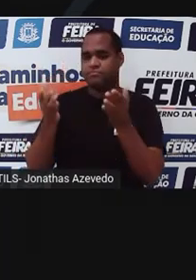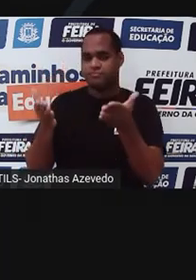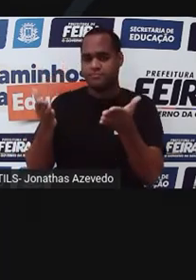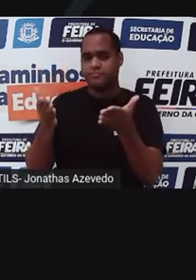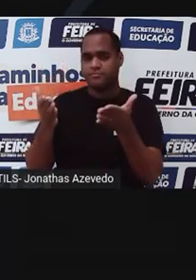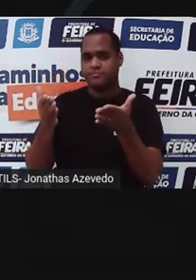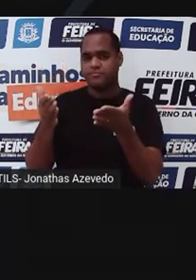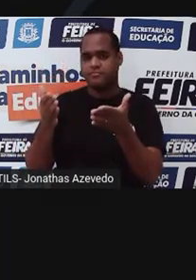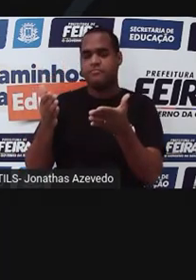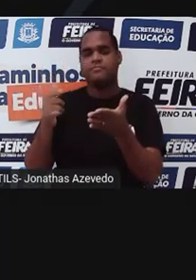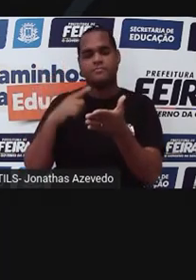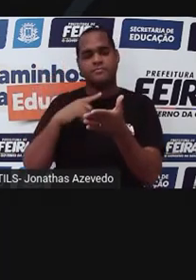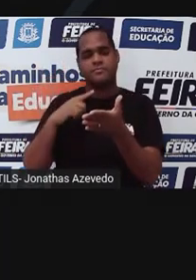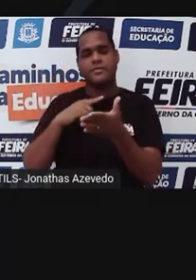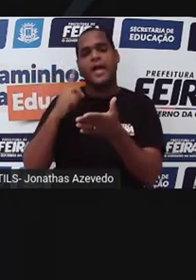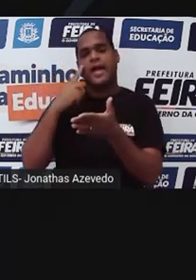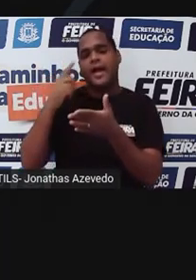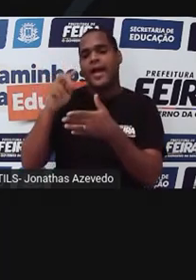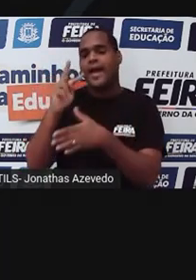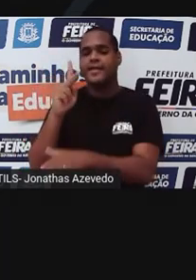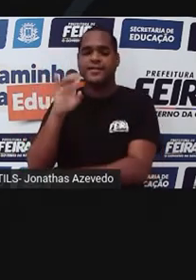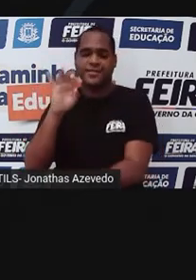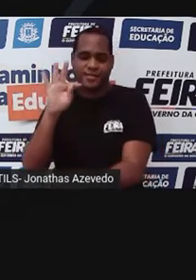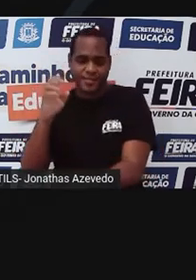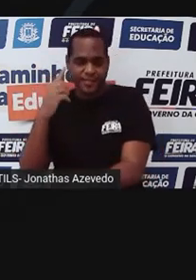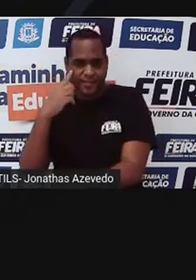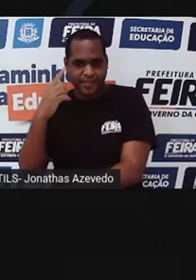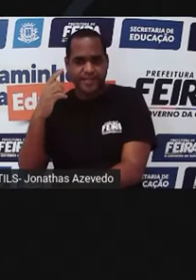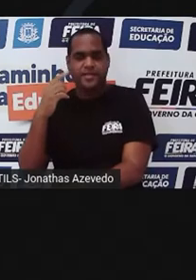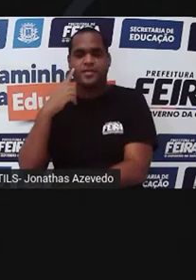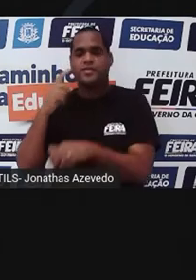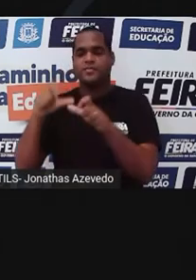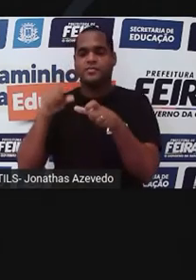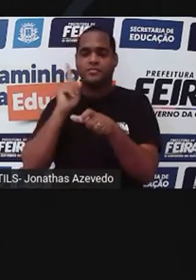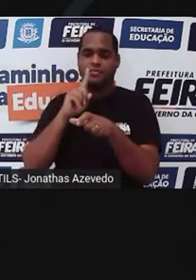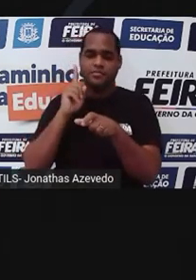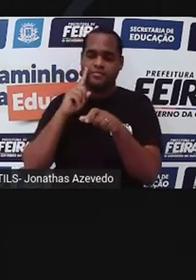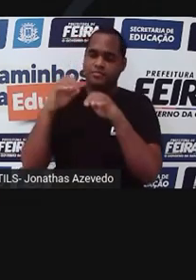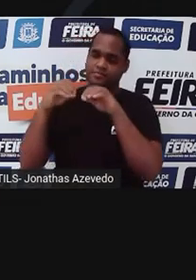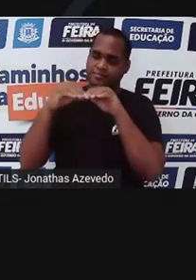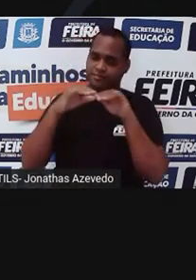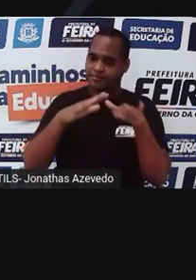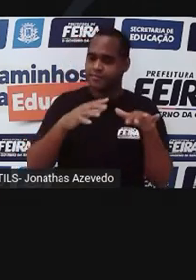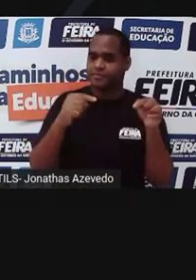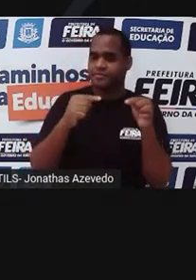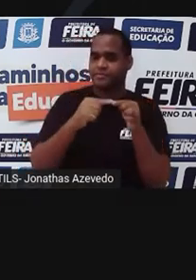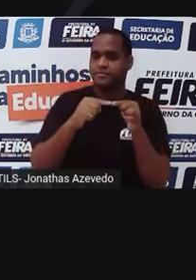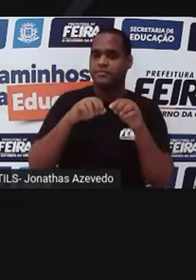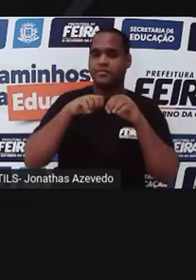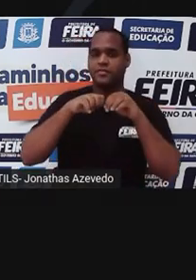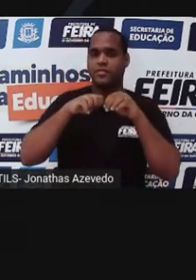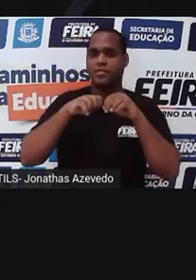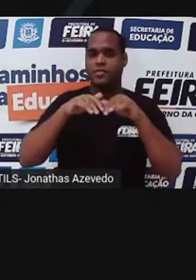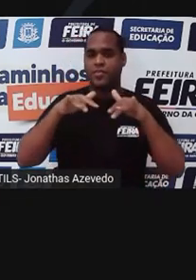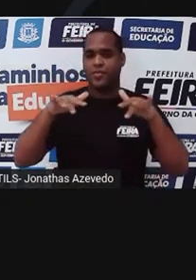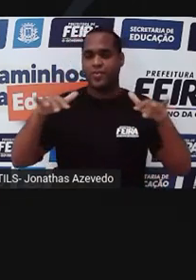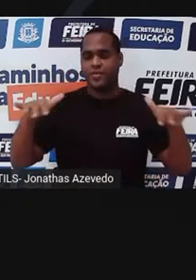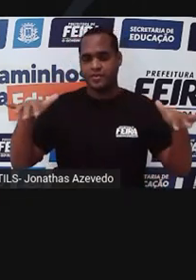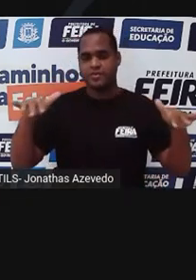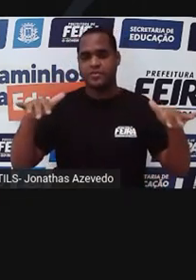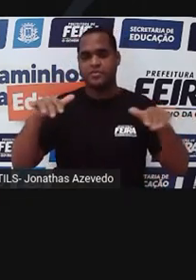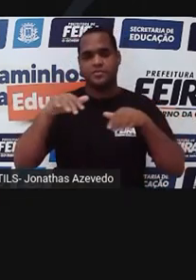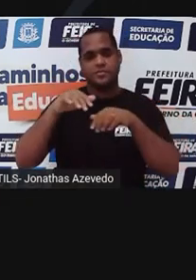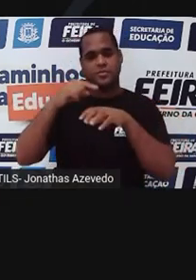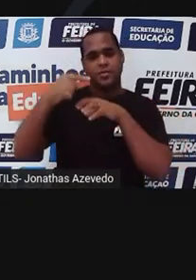Haiti muitos levaram a epidemia para os Estados Unidos. E se verificou que nós estávamos diante de uma pandemia, isto é, uma epidemia